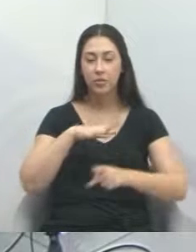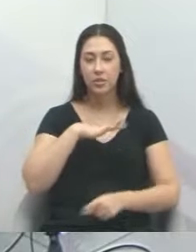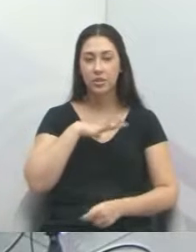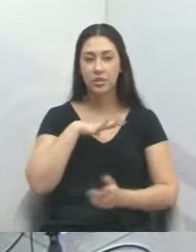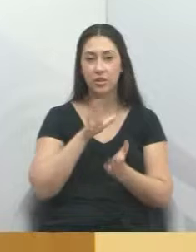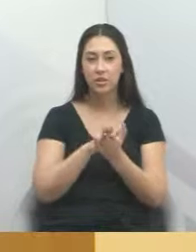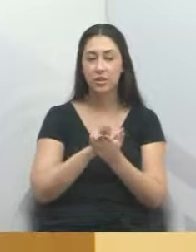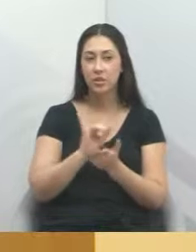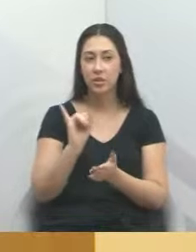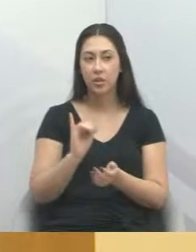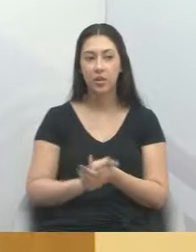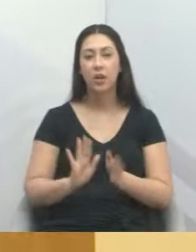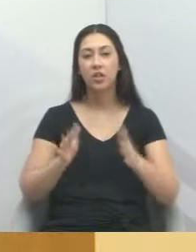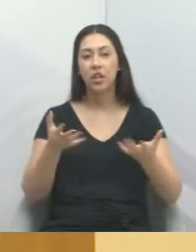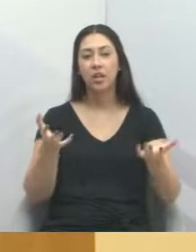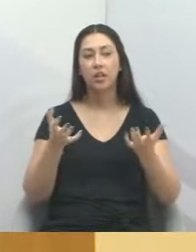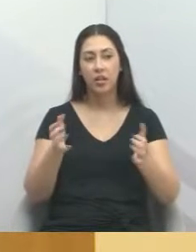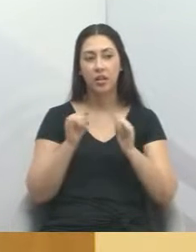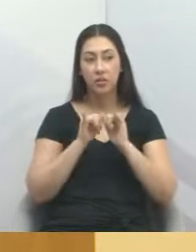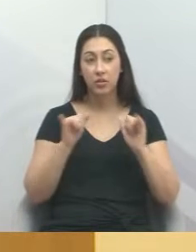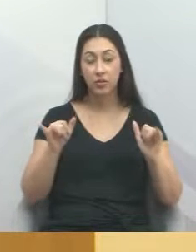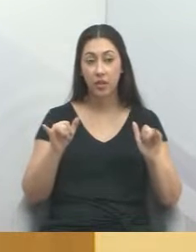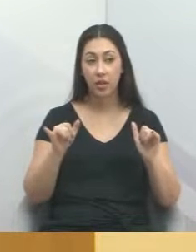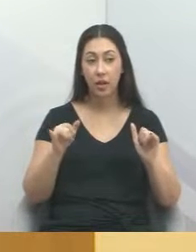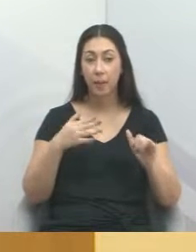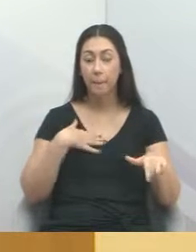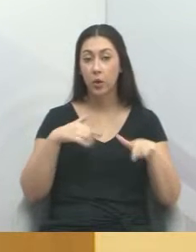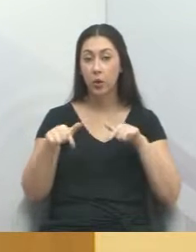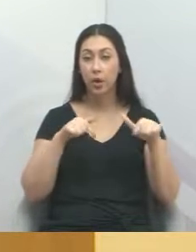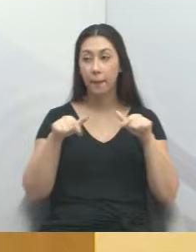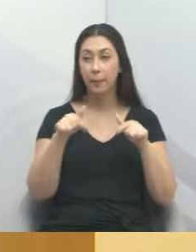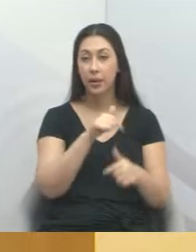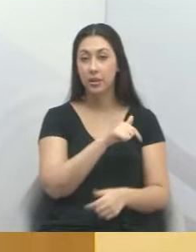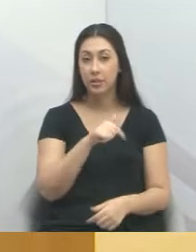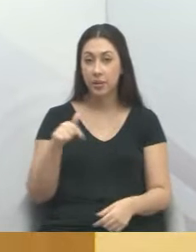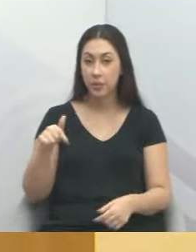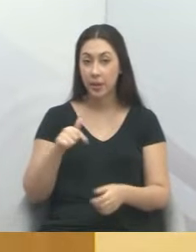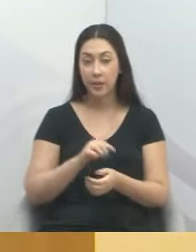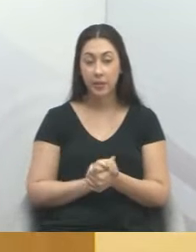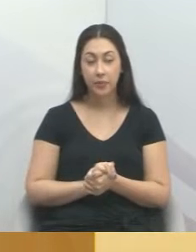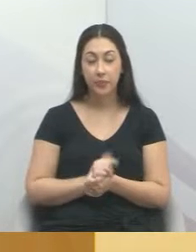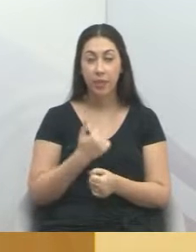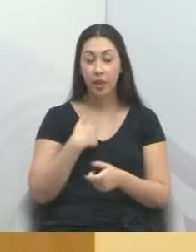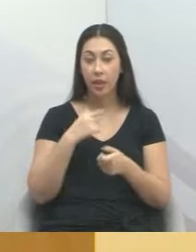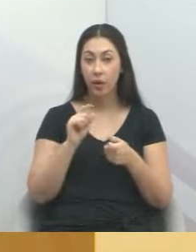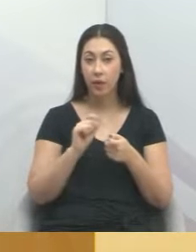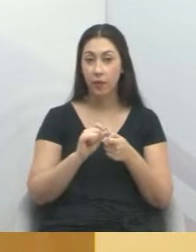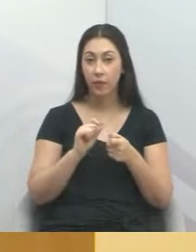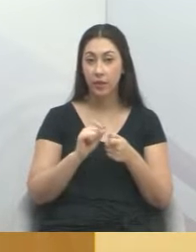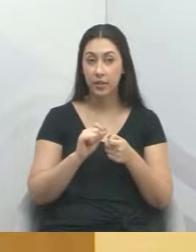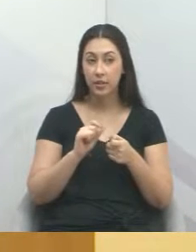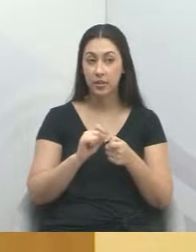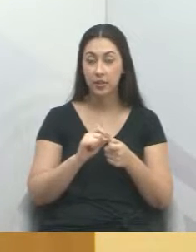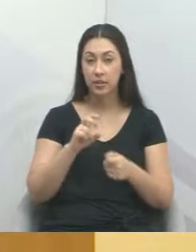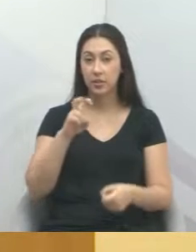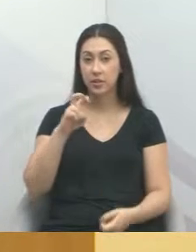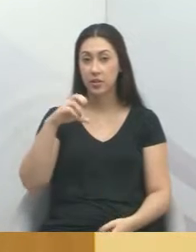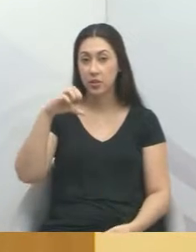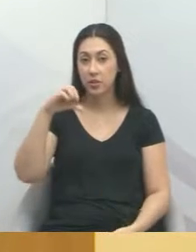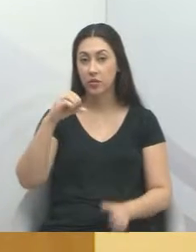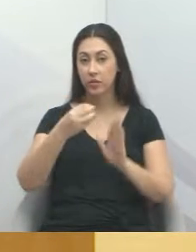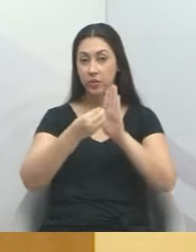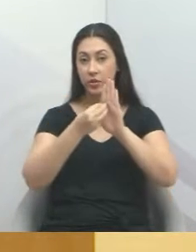Já quero dizer, meu serviço dessa semana, eu fiz 59